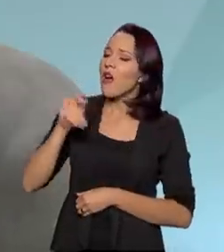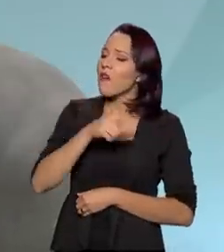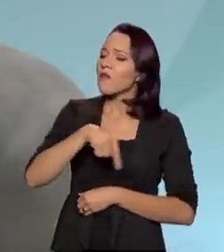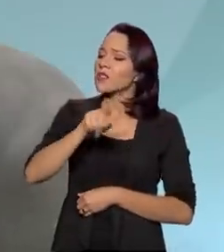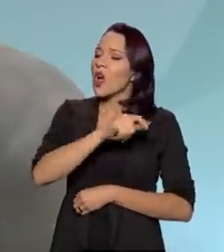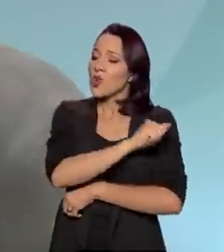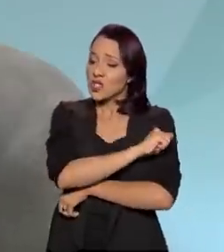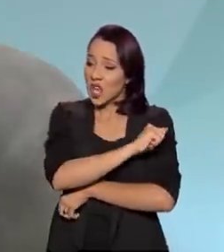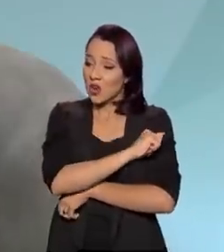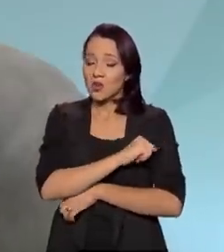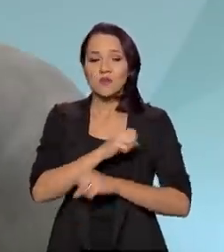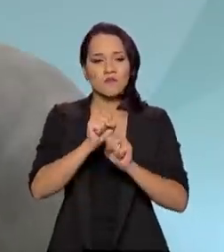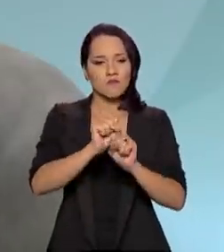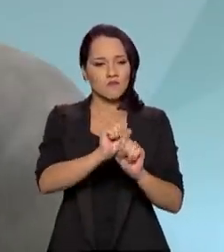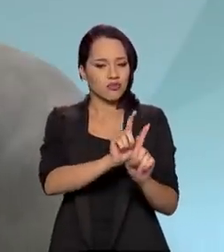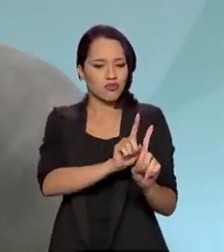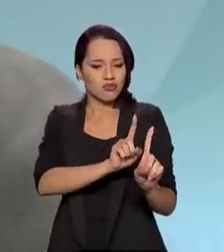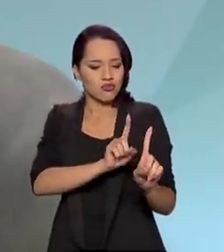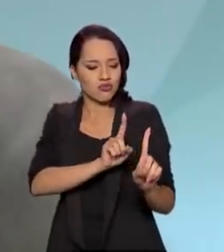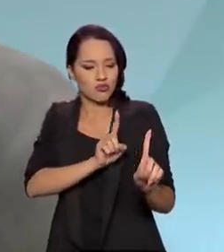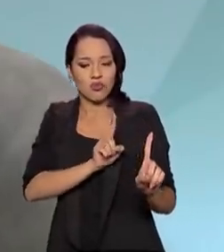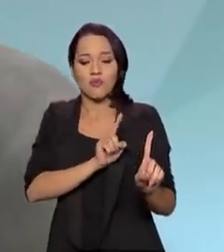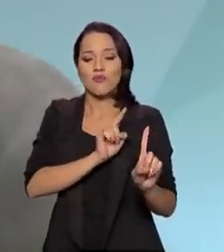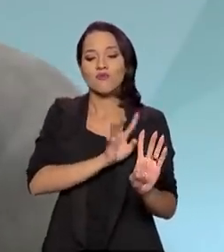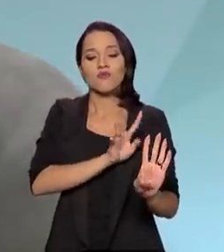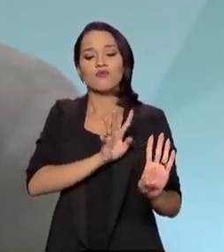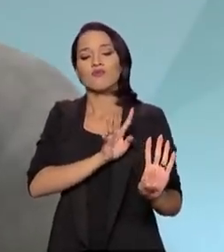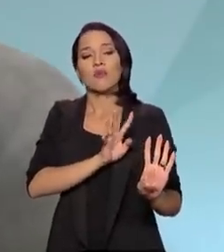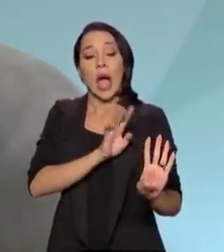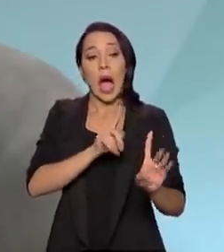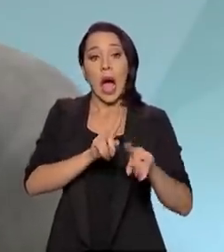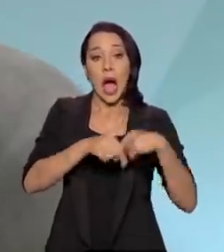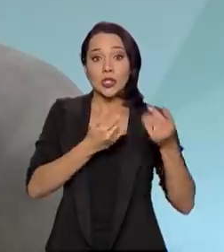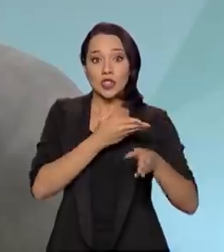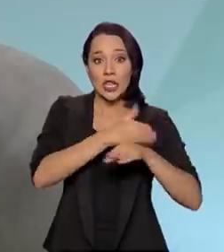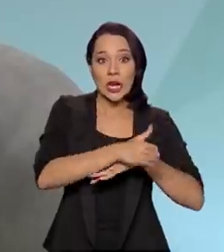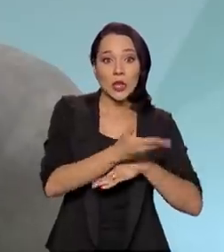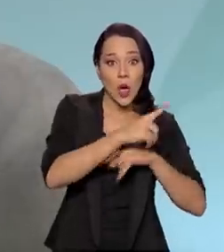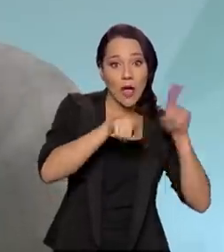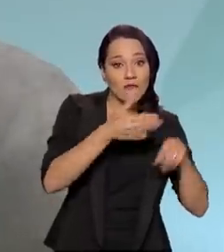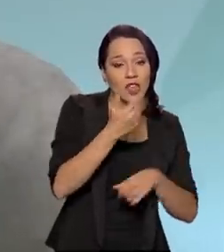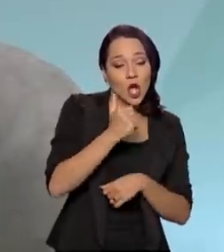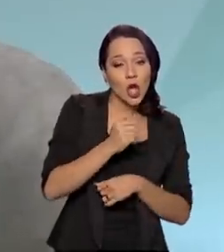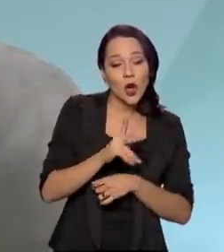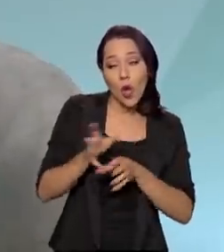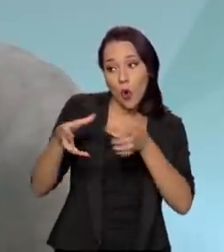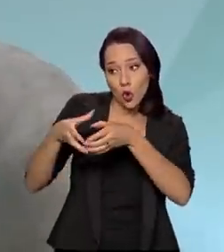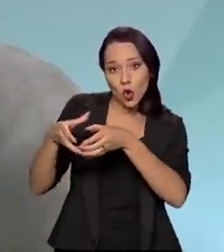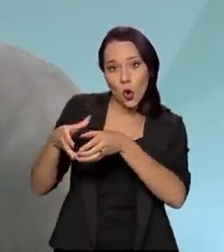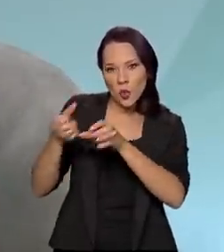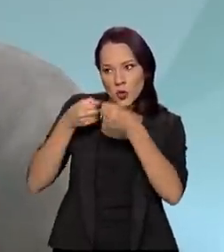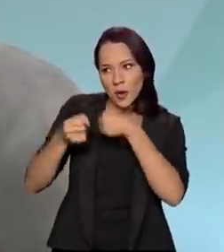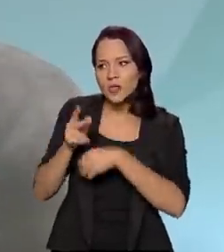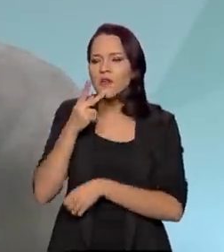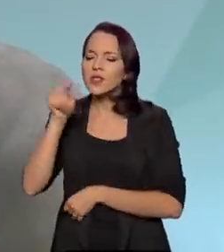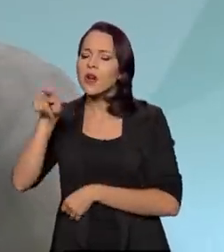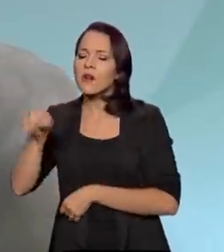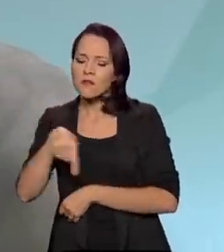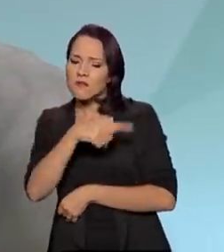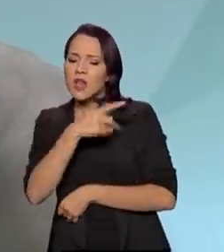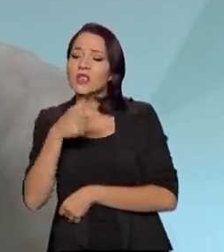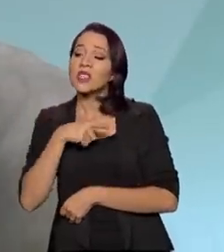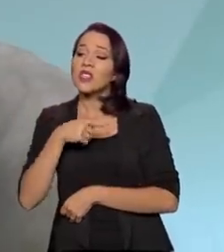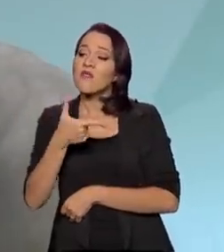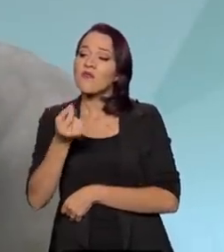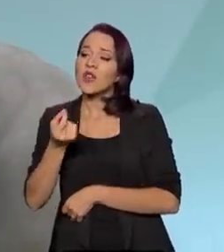Os alunos entravam em forma antes de entrar no refeitório. E eu liberei. Quando estavam em forma, eu falei, olha, vocês